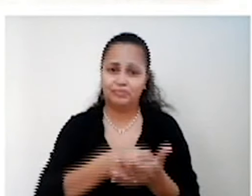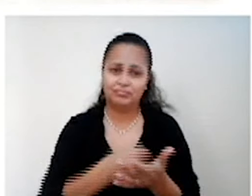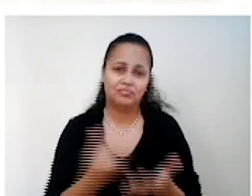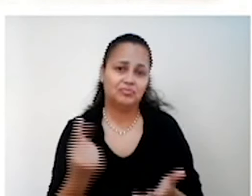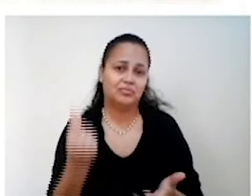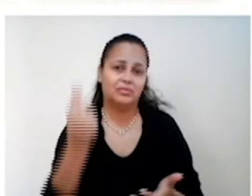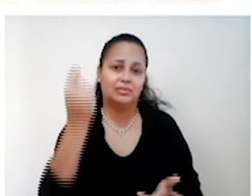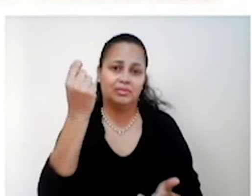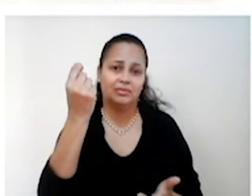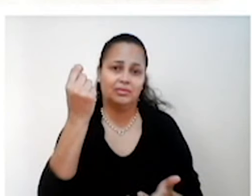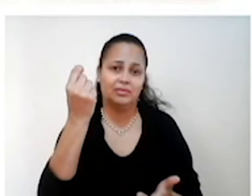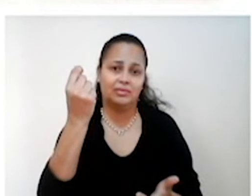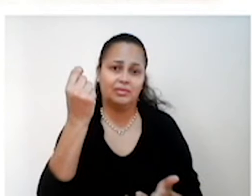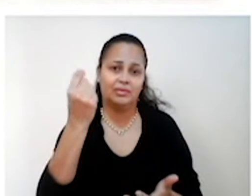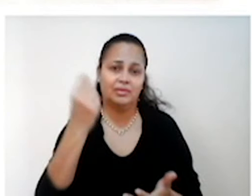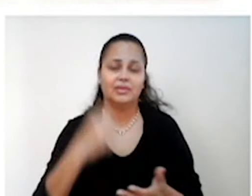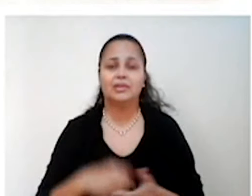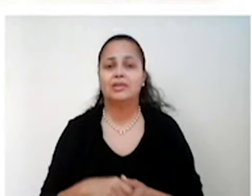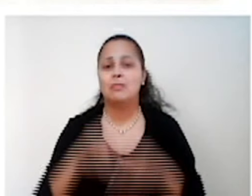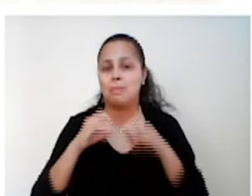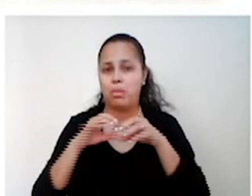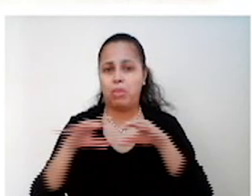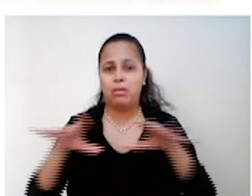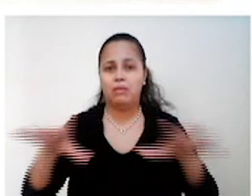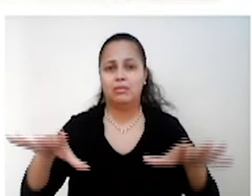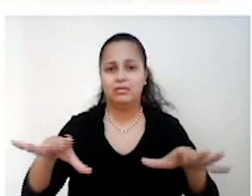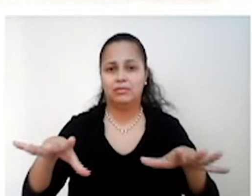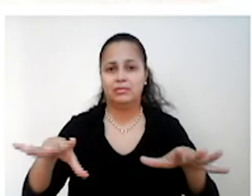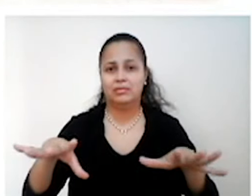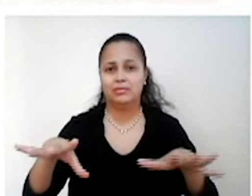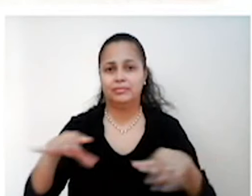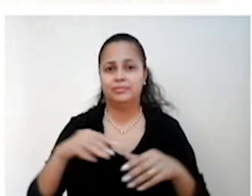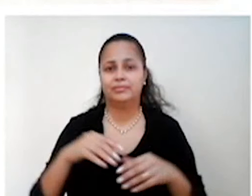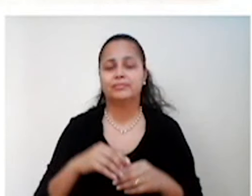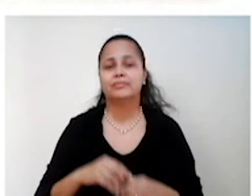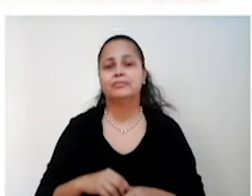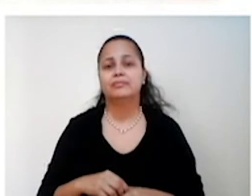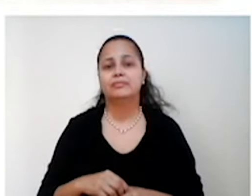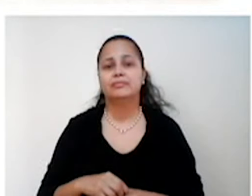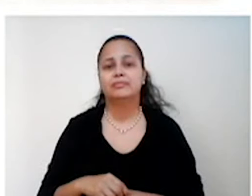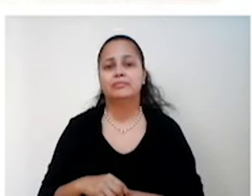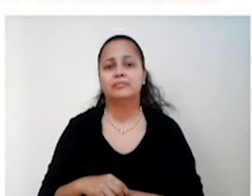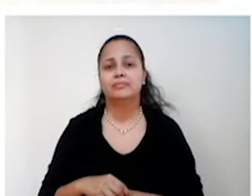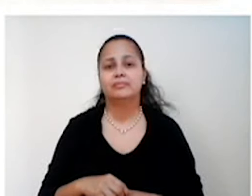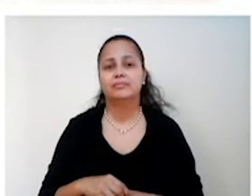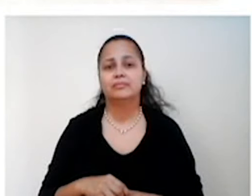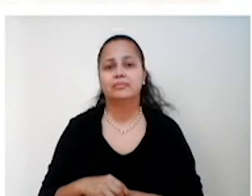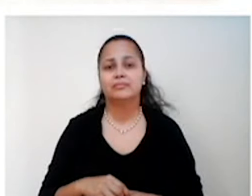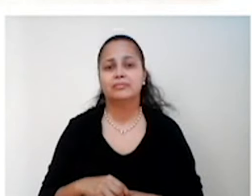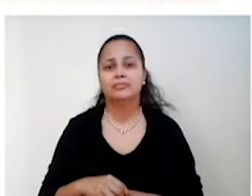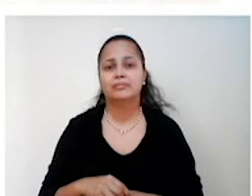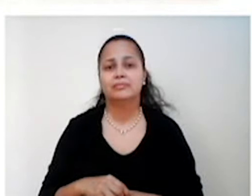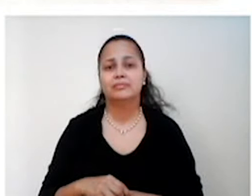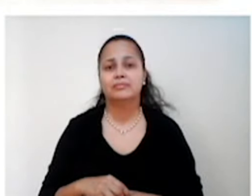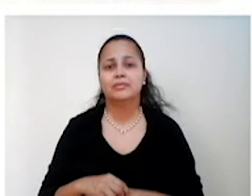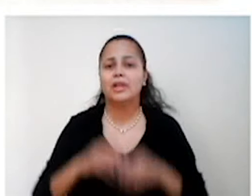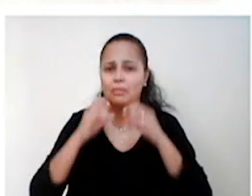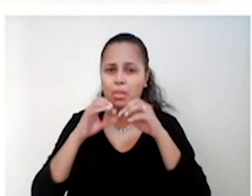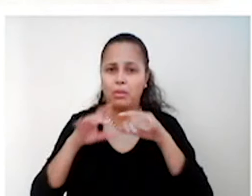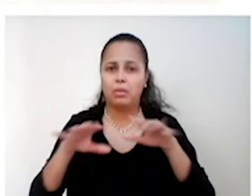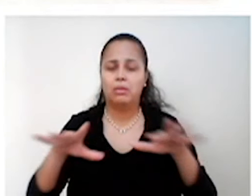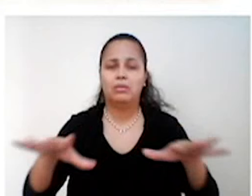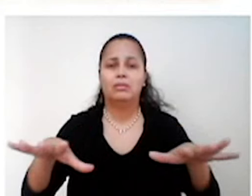fascistas que usavam esse recurso para espalhar a sua doutrina que se tornou cada vez mais eficiente e se